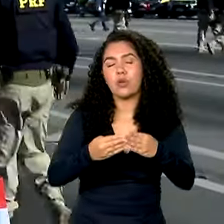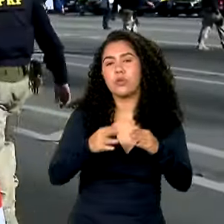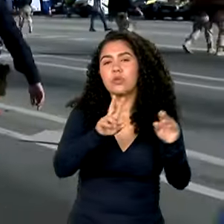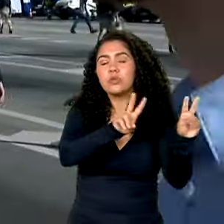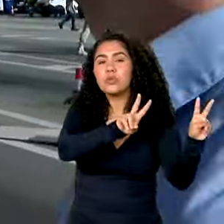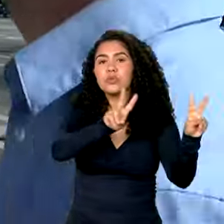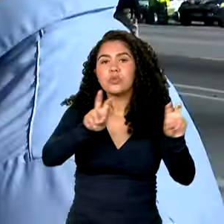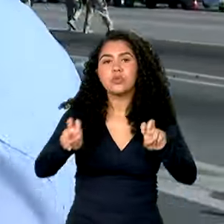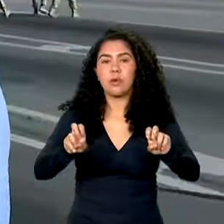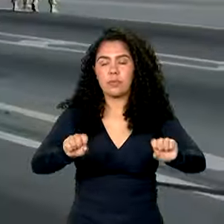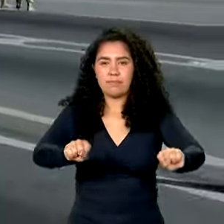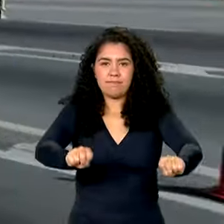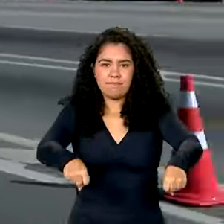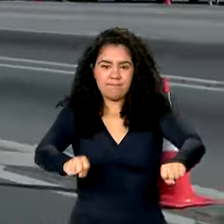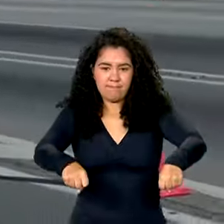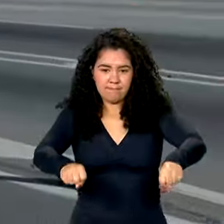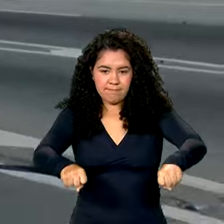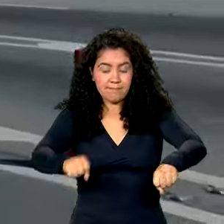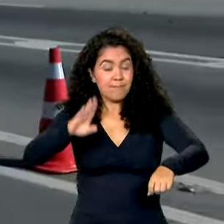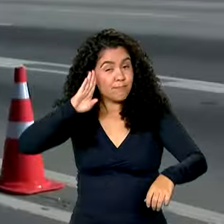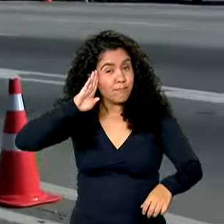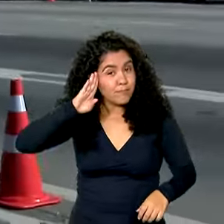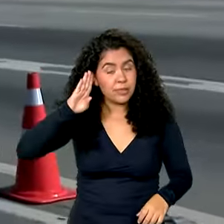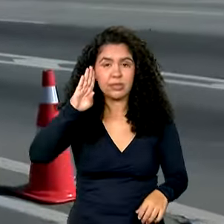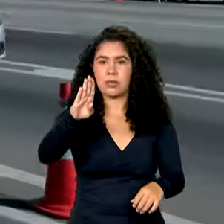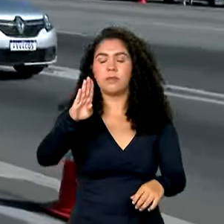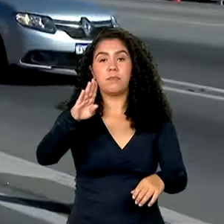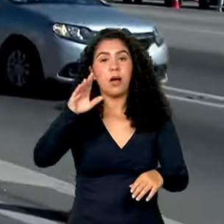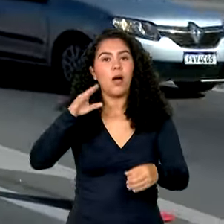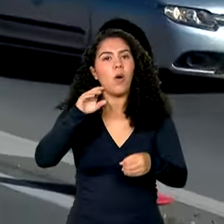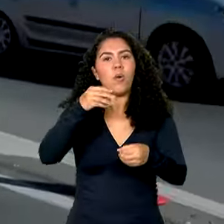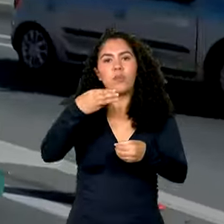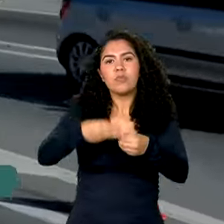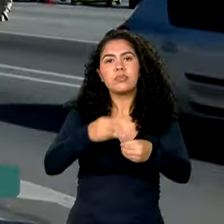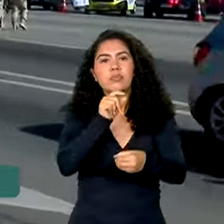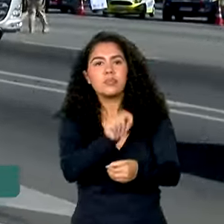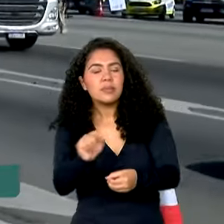motociclista. Hoje, principalmente nos municípios,